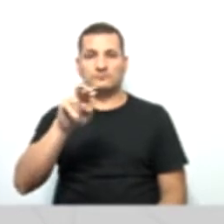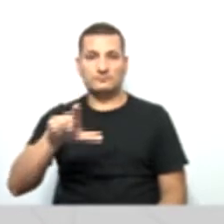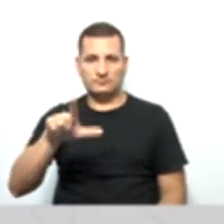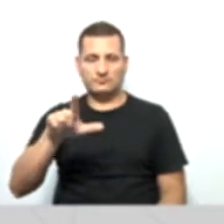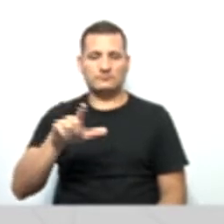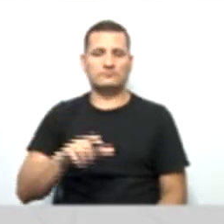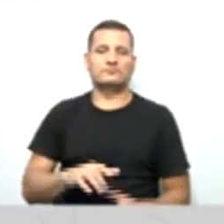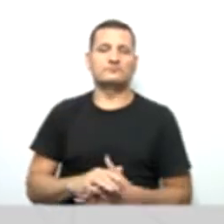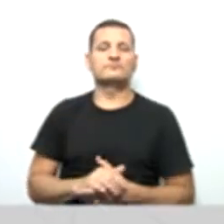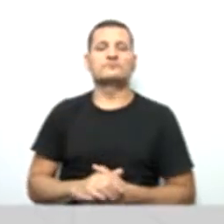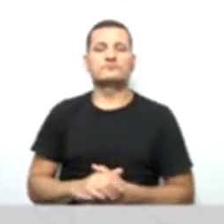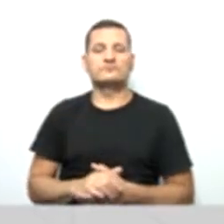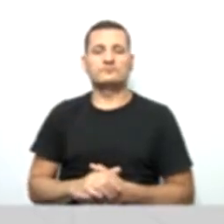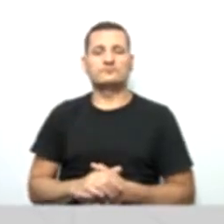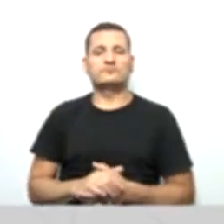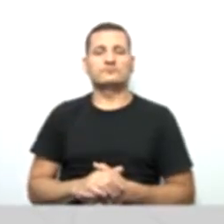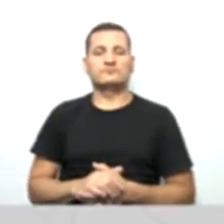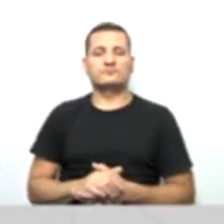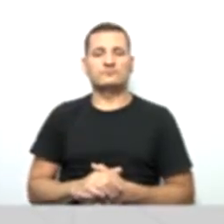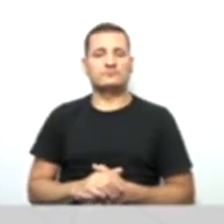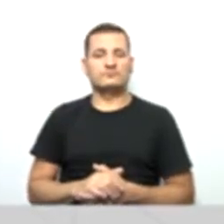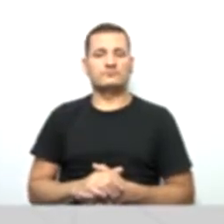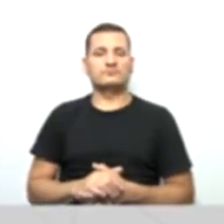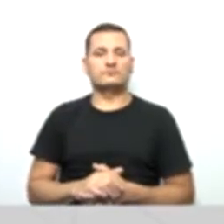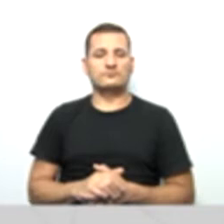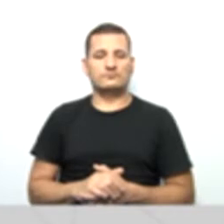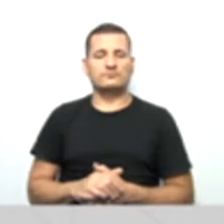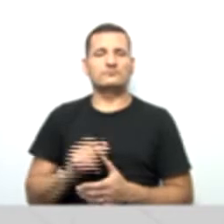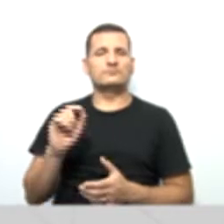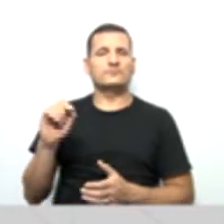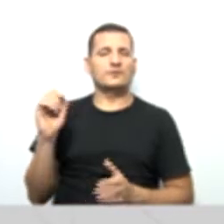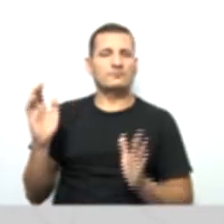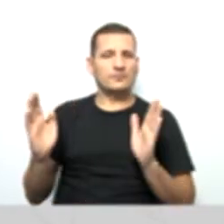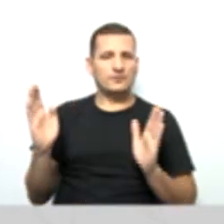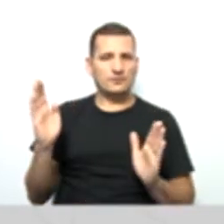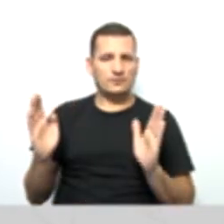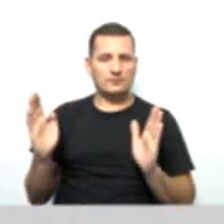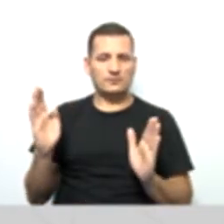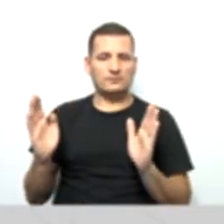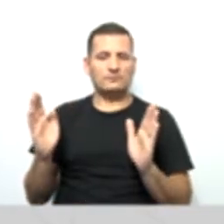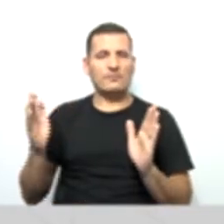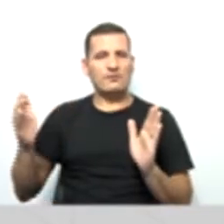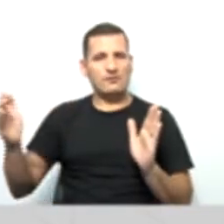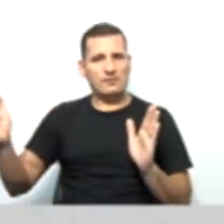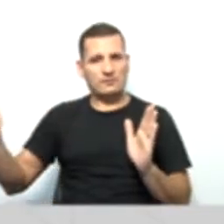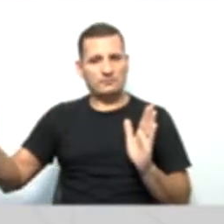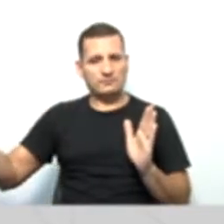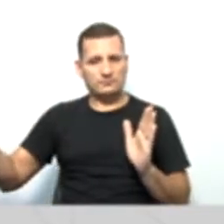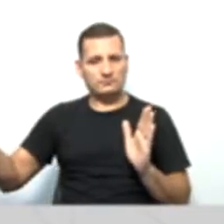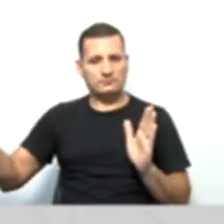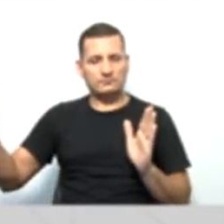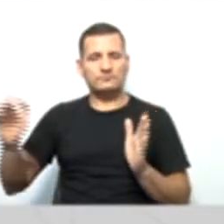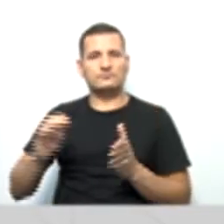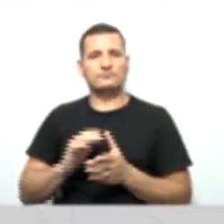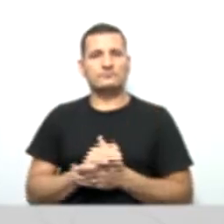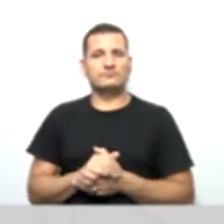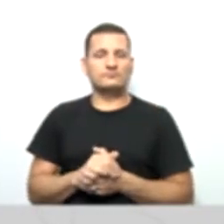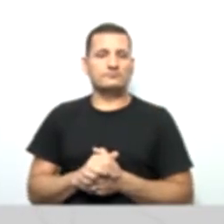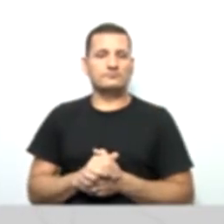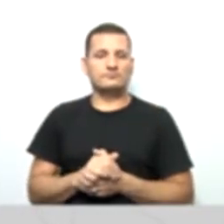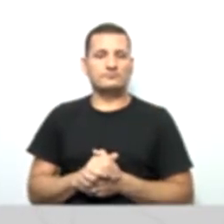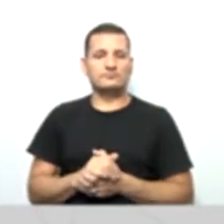também como o passivo não circulante ao longo prazo de acordo com os respectivos vencimentos, certo?